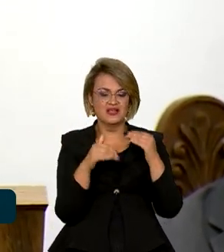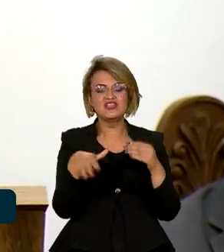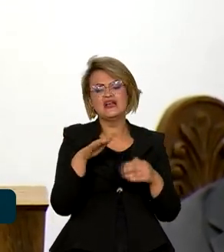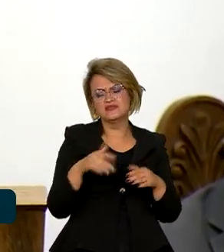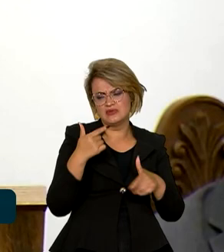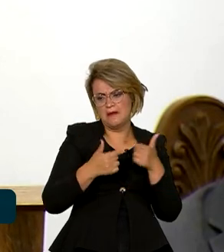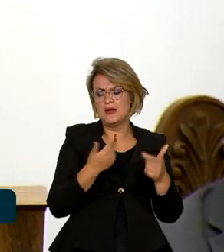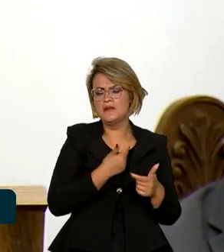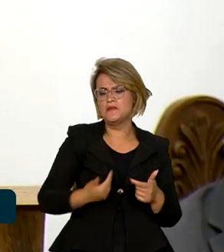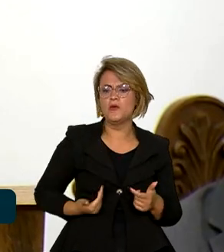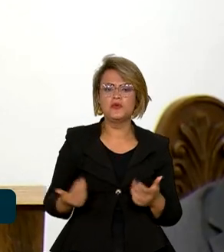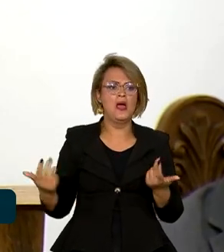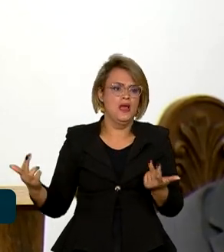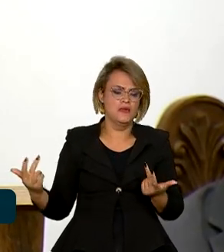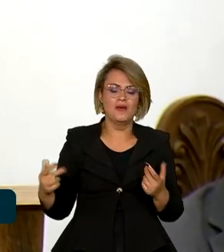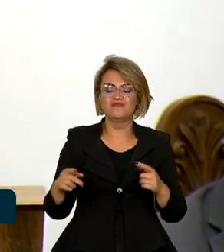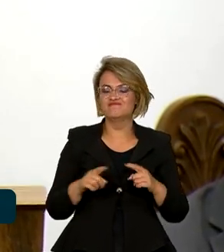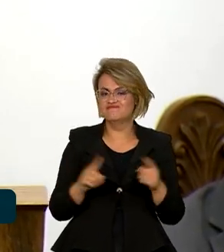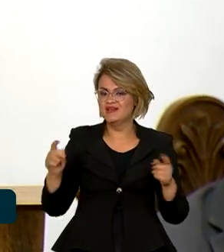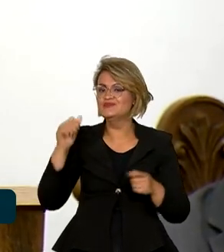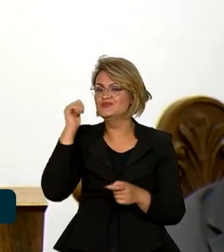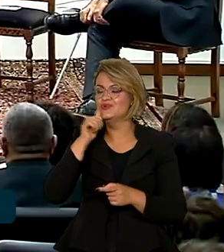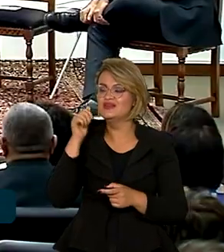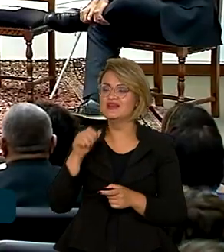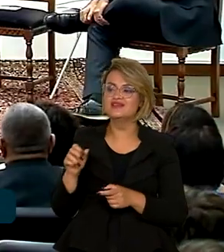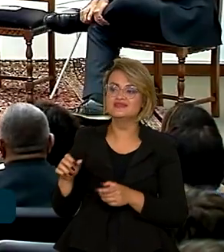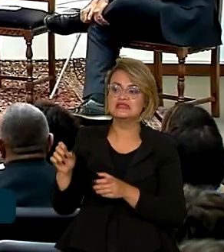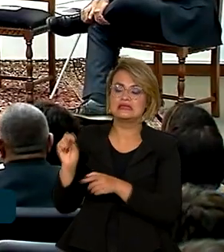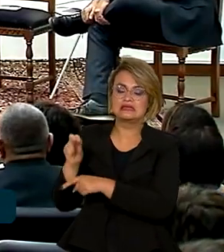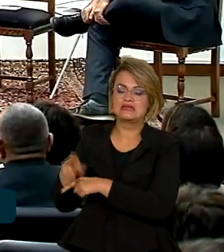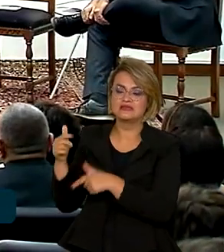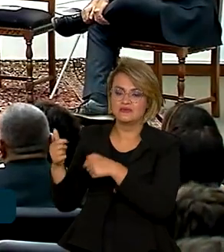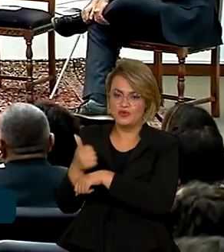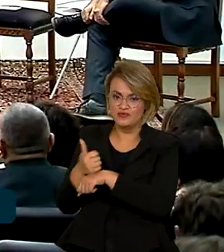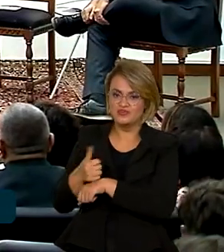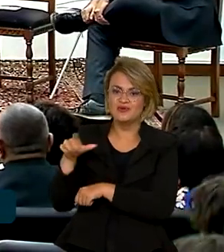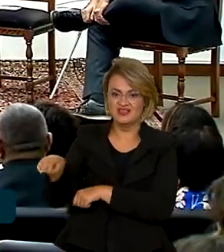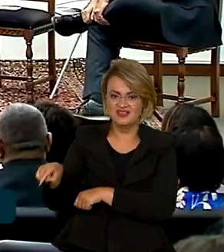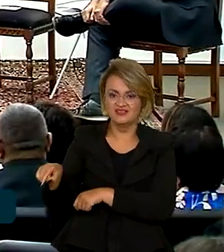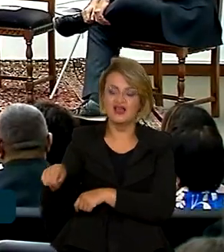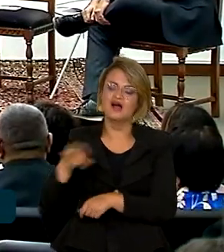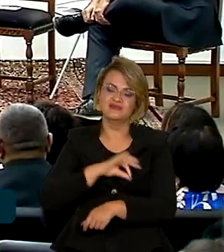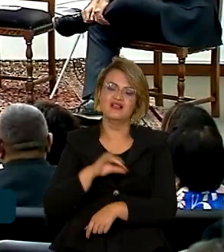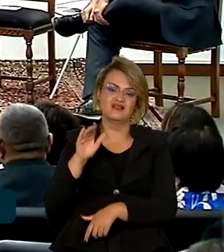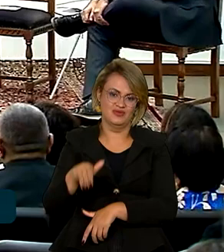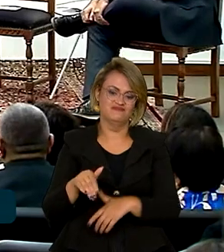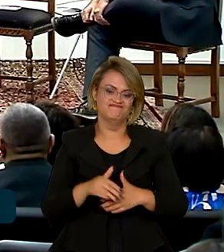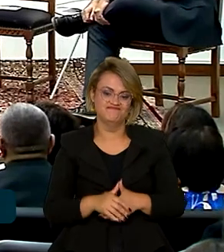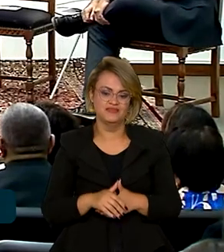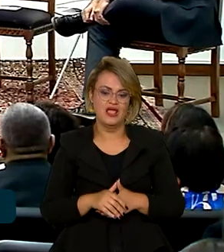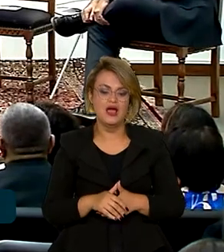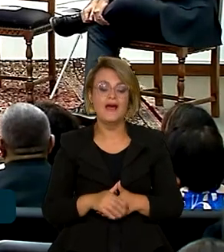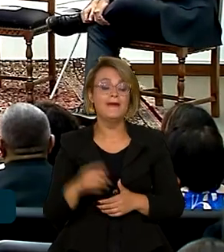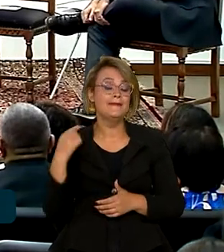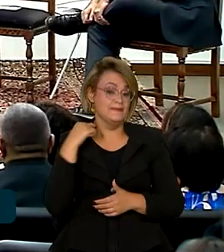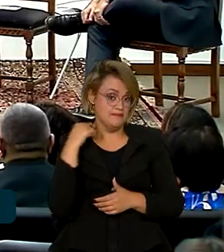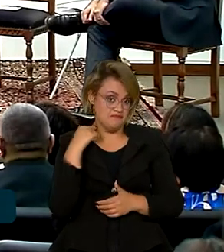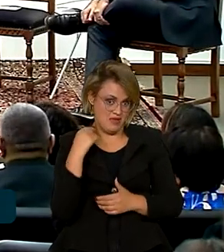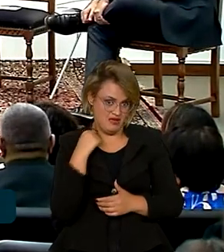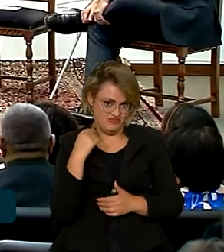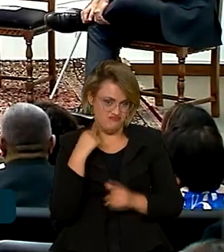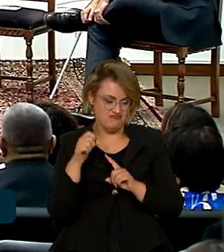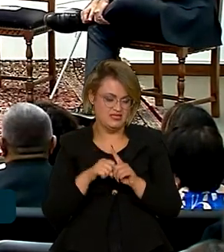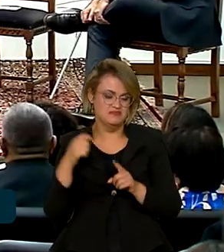público, pelo tipo de carreira onde as mulheres acabam acessando. O grupo de trabalho foi criado em maio pelo governo por meio de um decreto